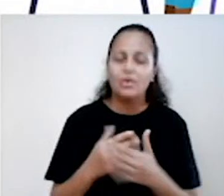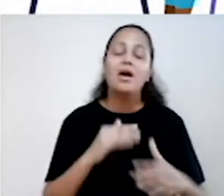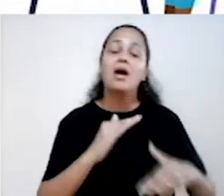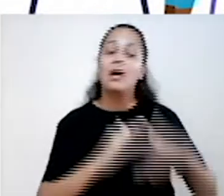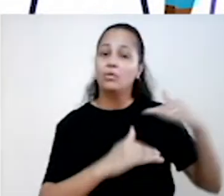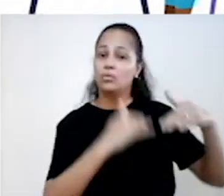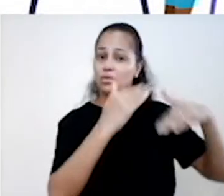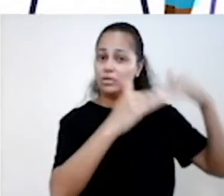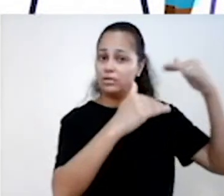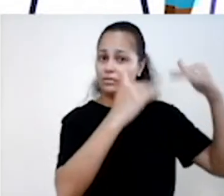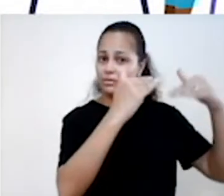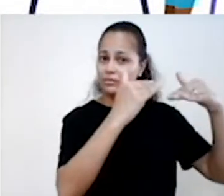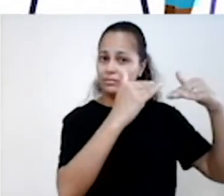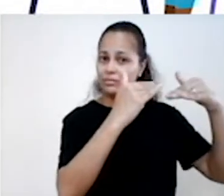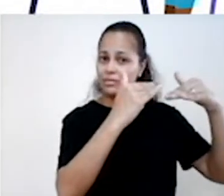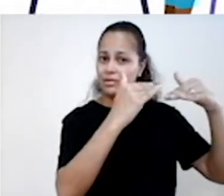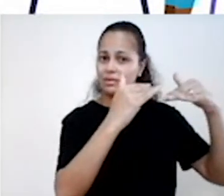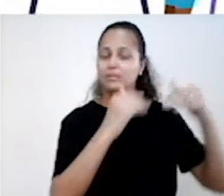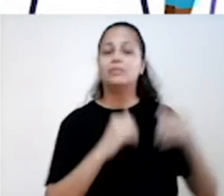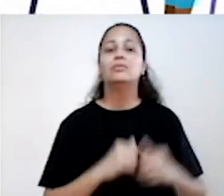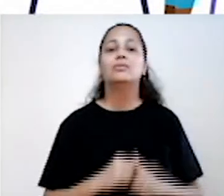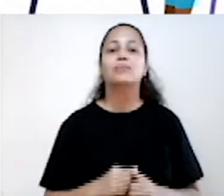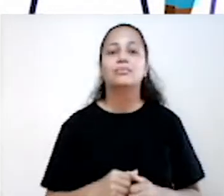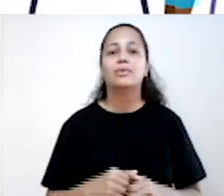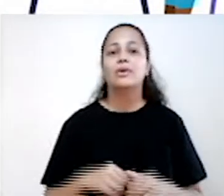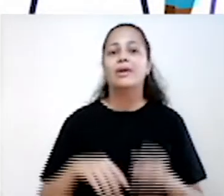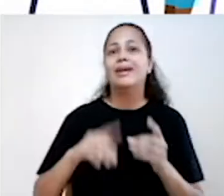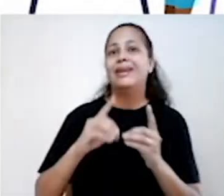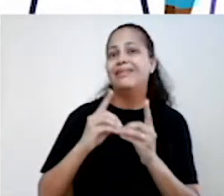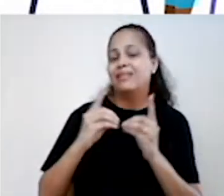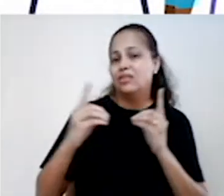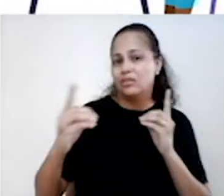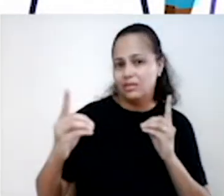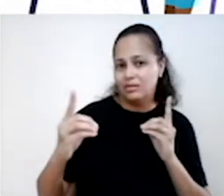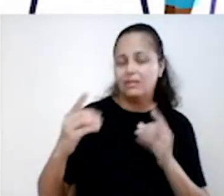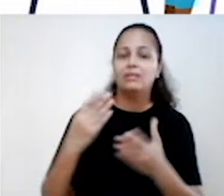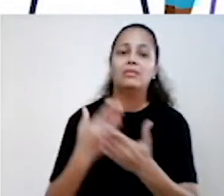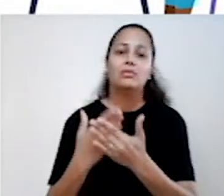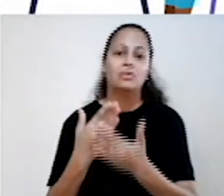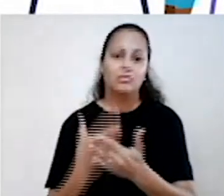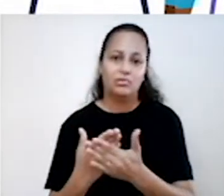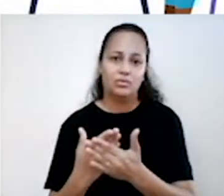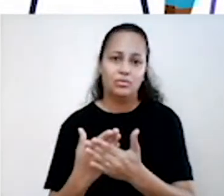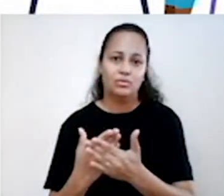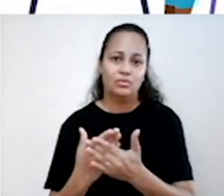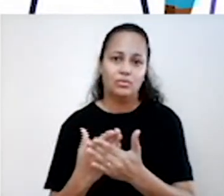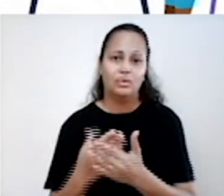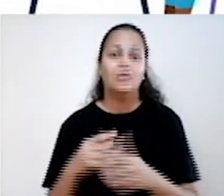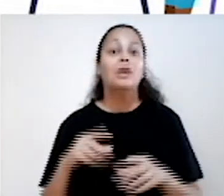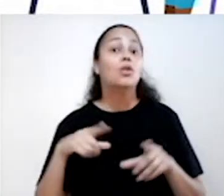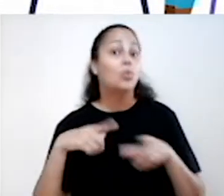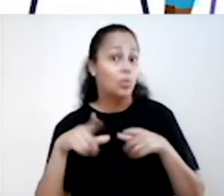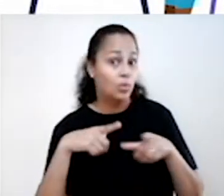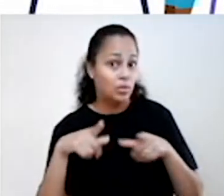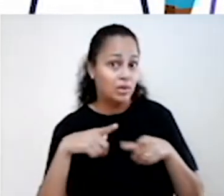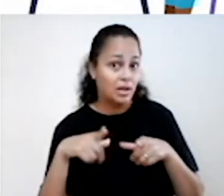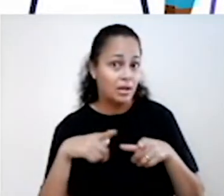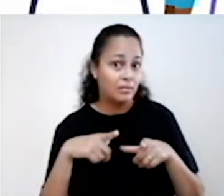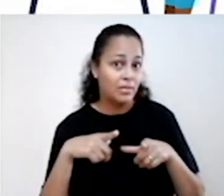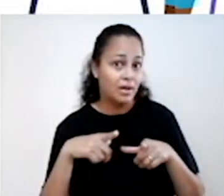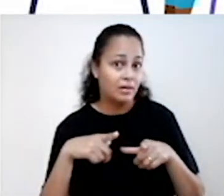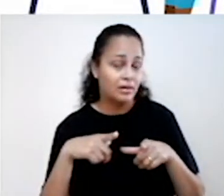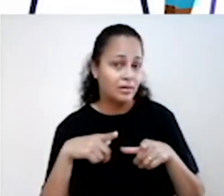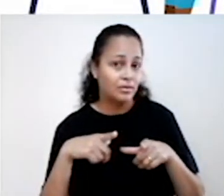desenvolvimento de uma atitude cínica e distanciada com relação ao estudo. Em relação ao trabalho, tem-se uma